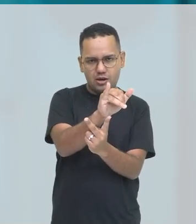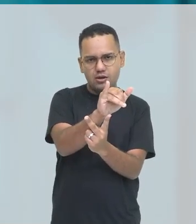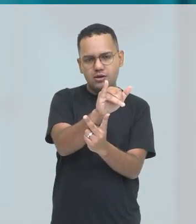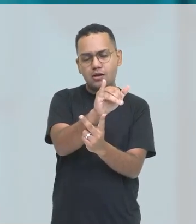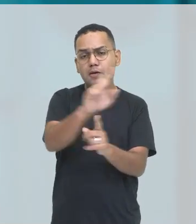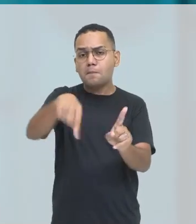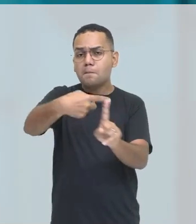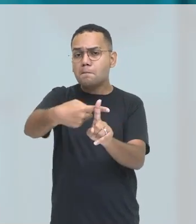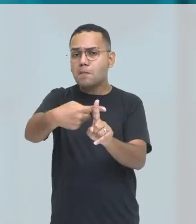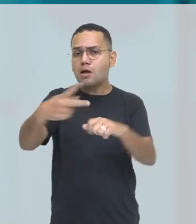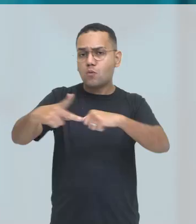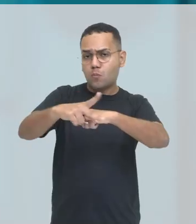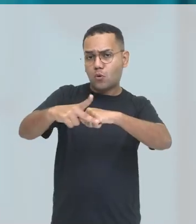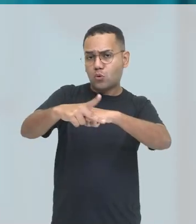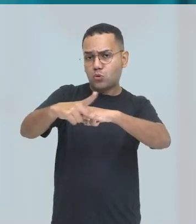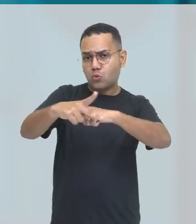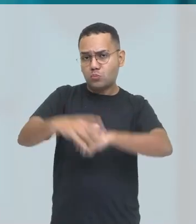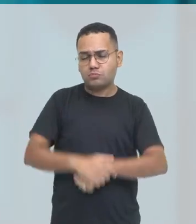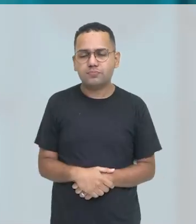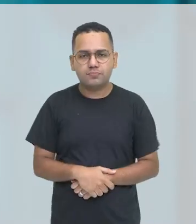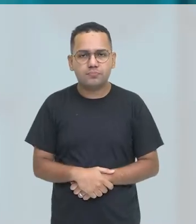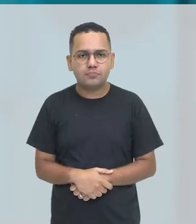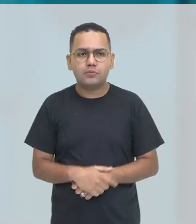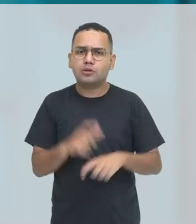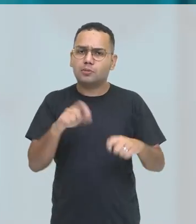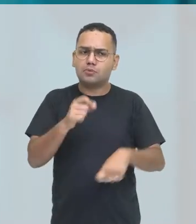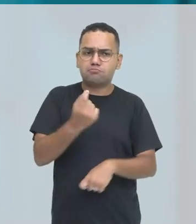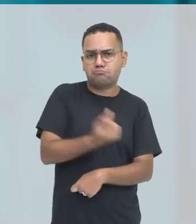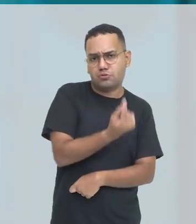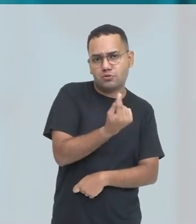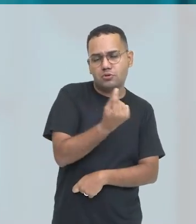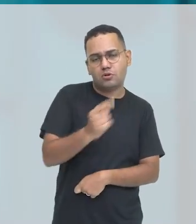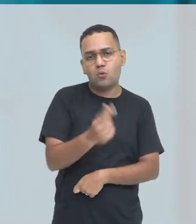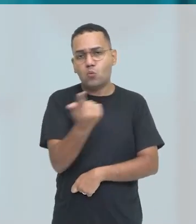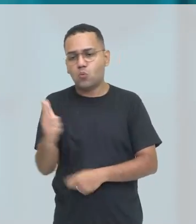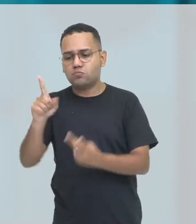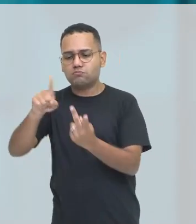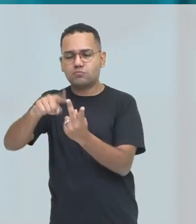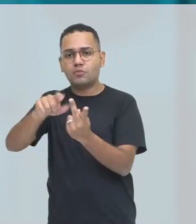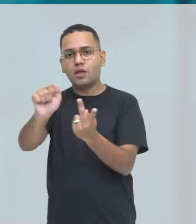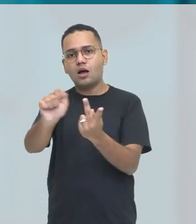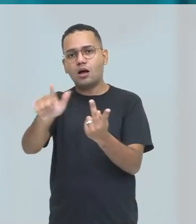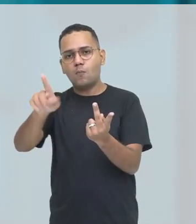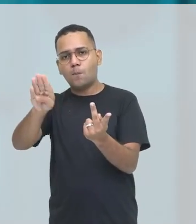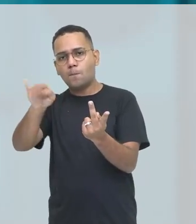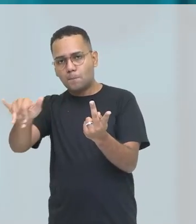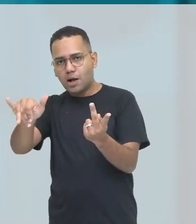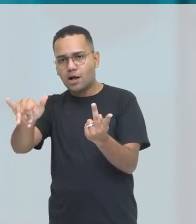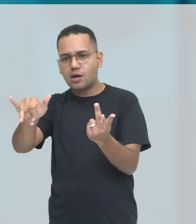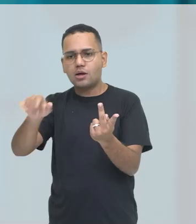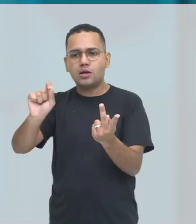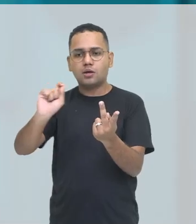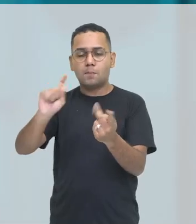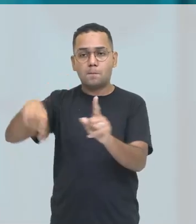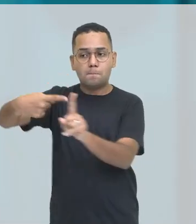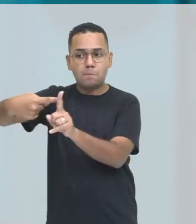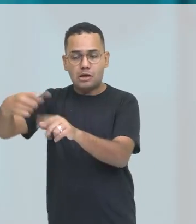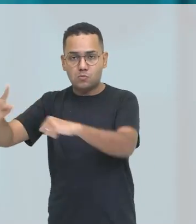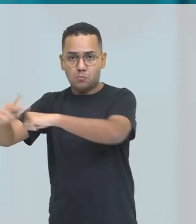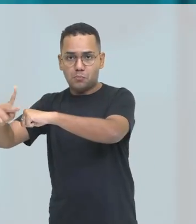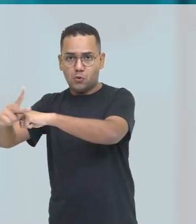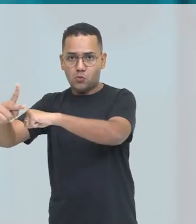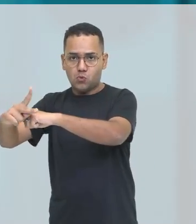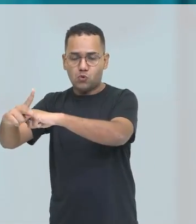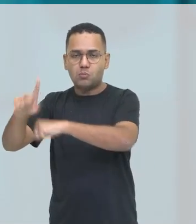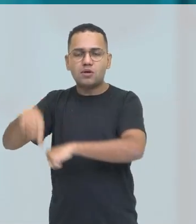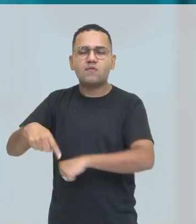pronome reflexivo, que vai indicar sozinho ou sozinha. E também o by, né, daí o pronome reflexivo, que vai indicar